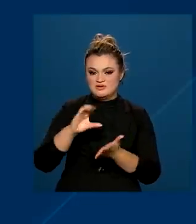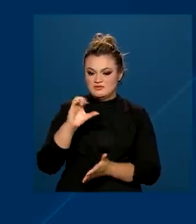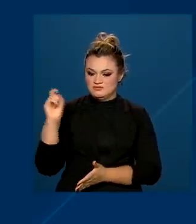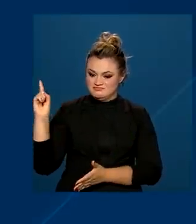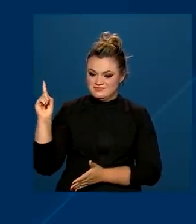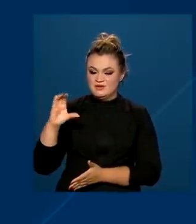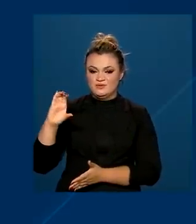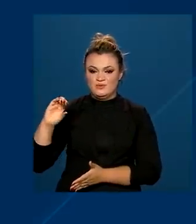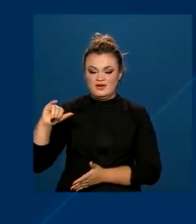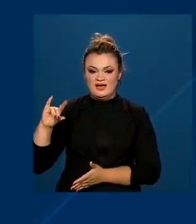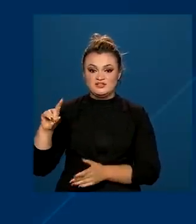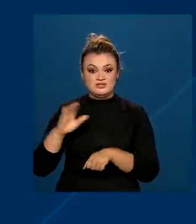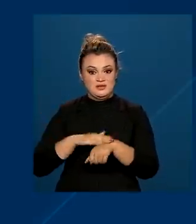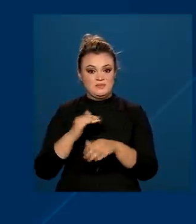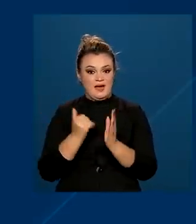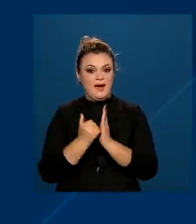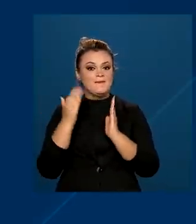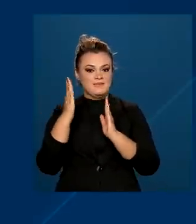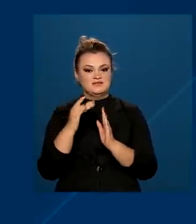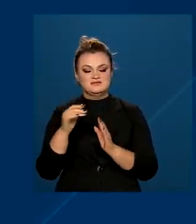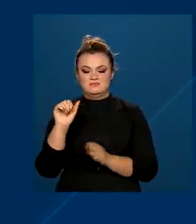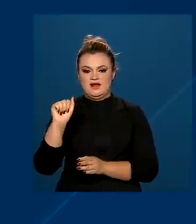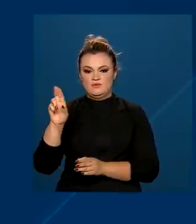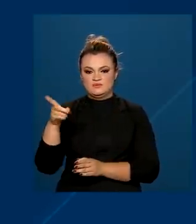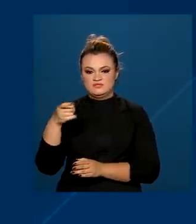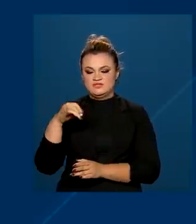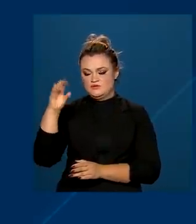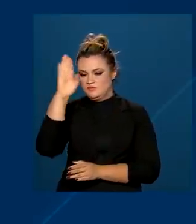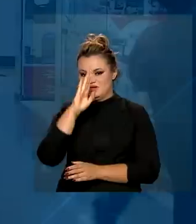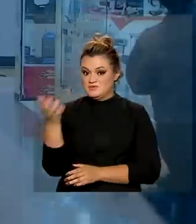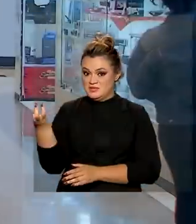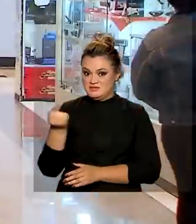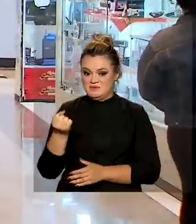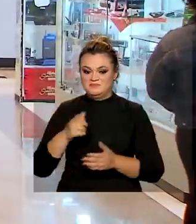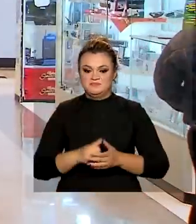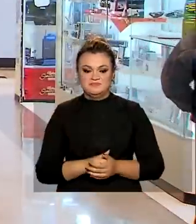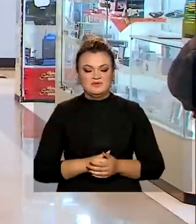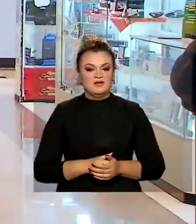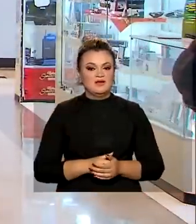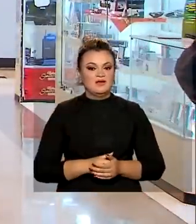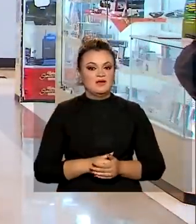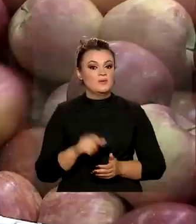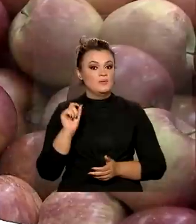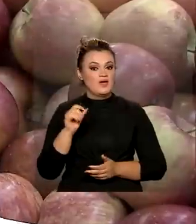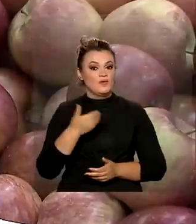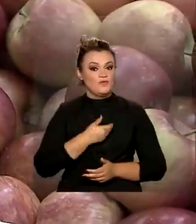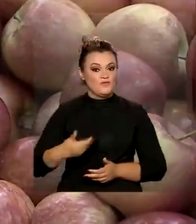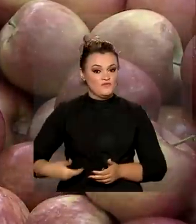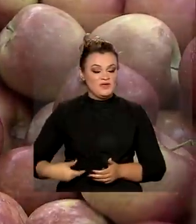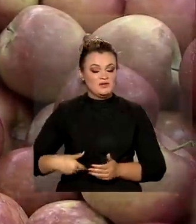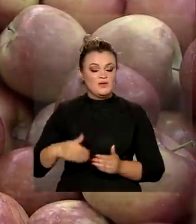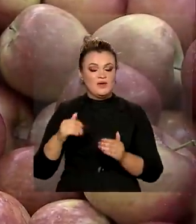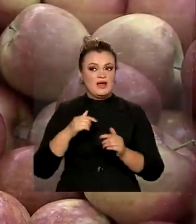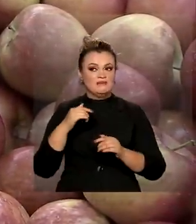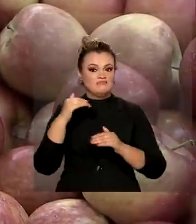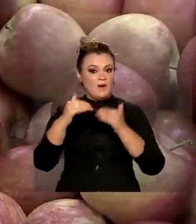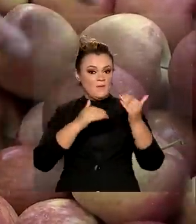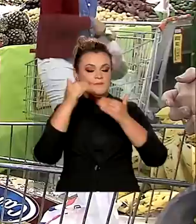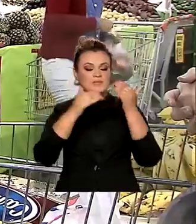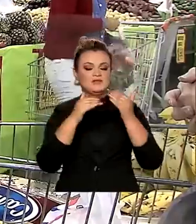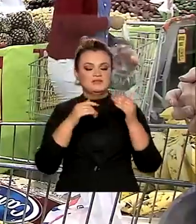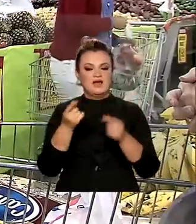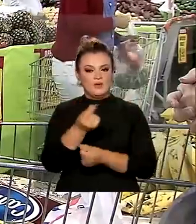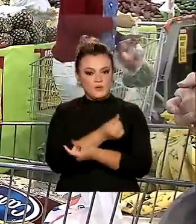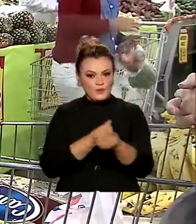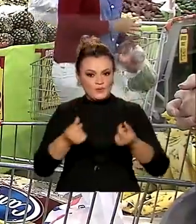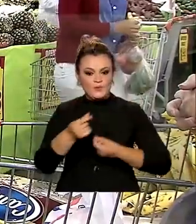do Cadastro Único de Beneficiários do Auxílio Brasil. 2%. Governo eleva a projeção de crescimento